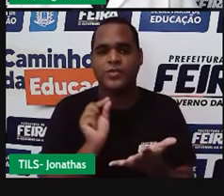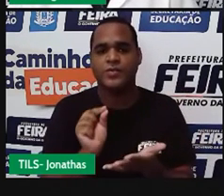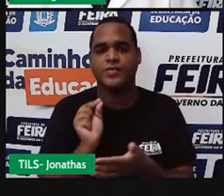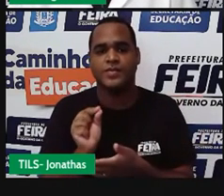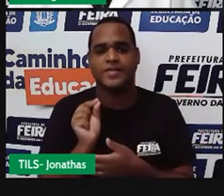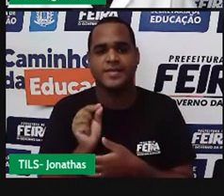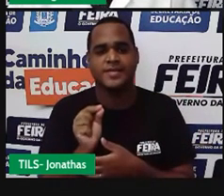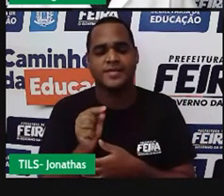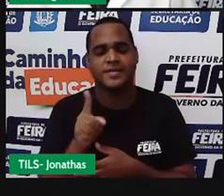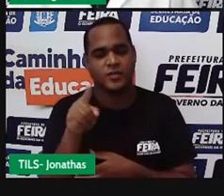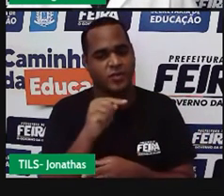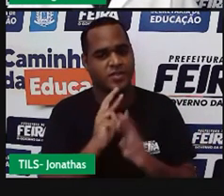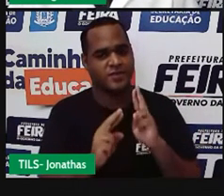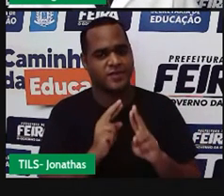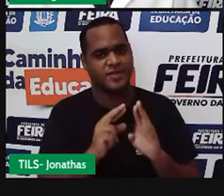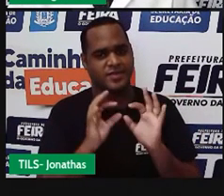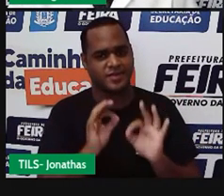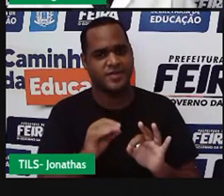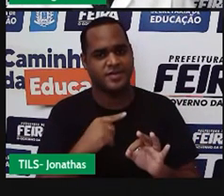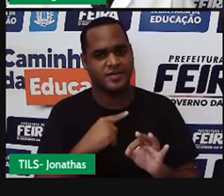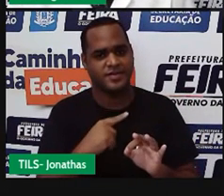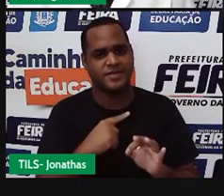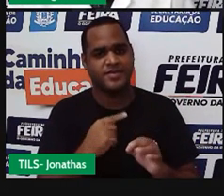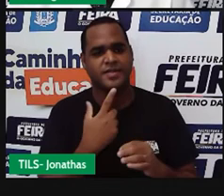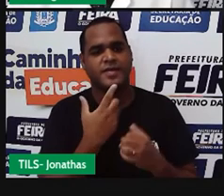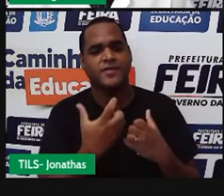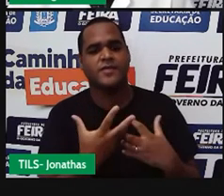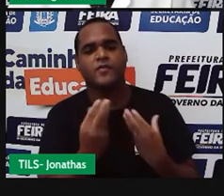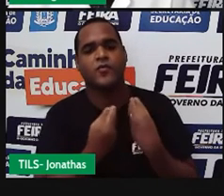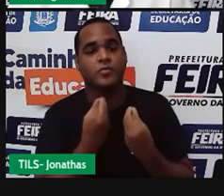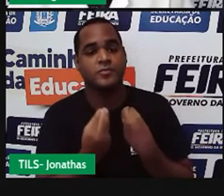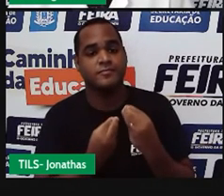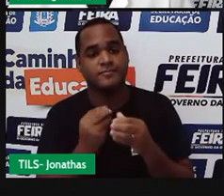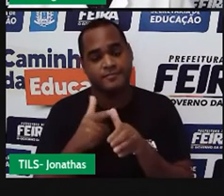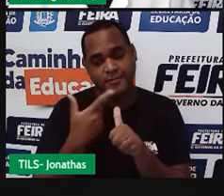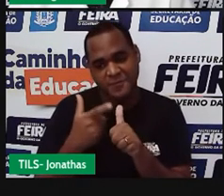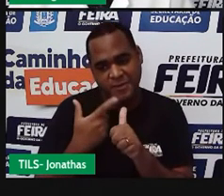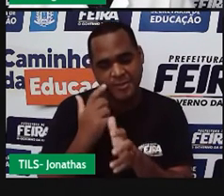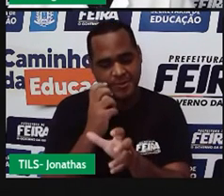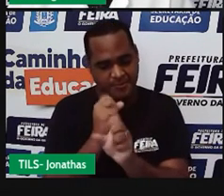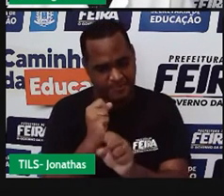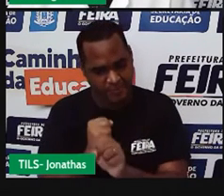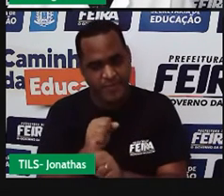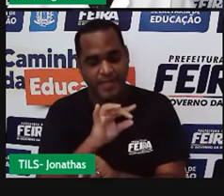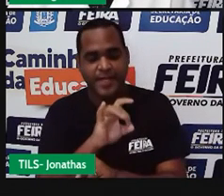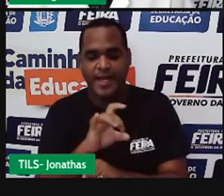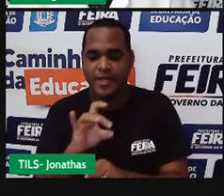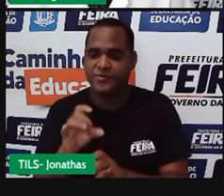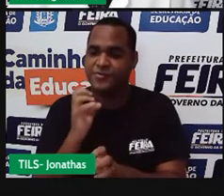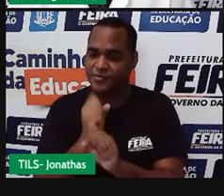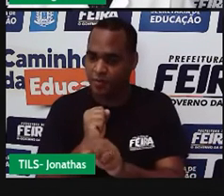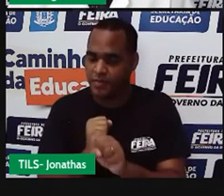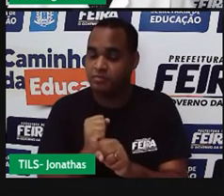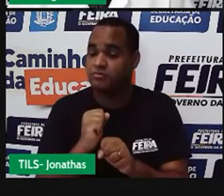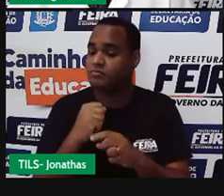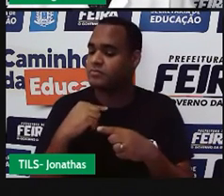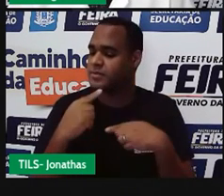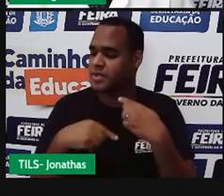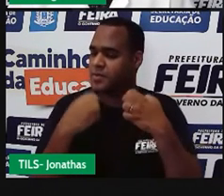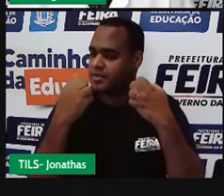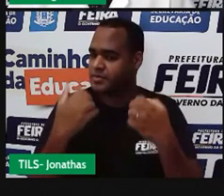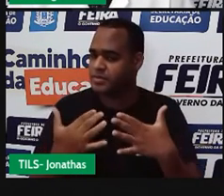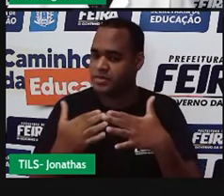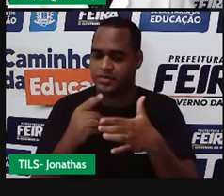e resolver essa. Porque essa daqui a gente viu que primeiro a gente soma as quantidades e depois divide